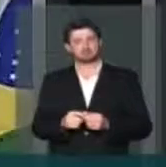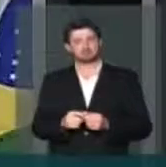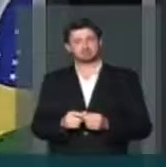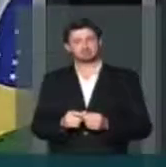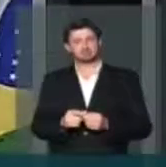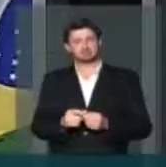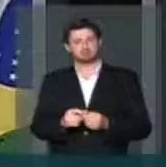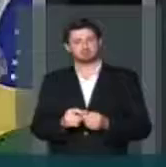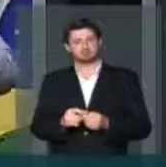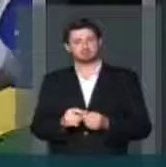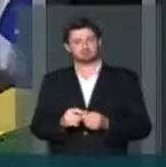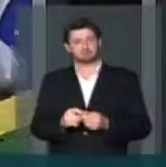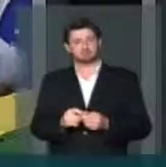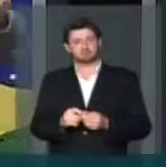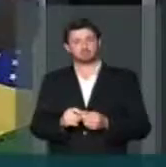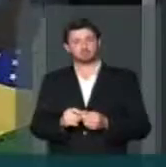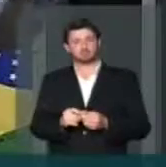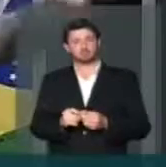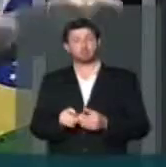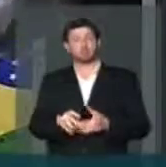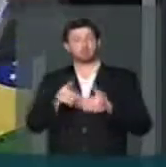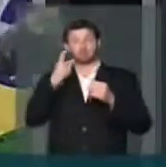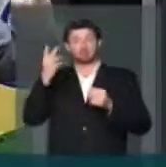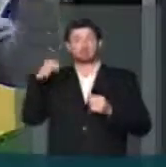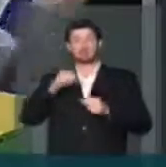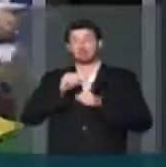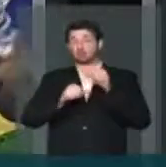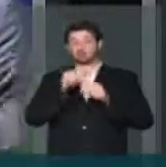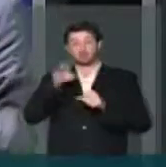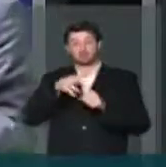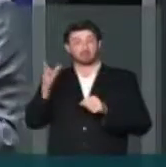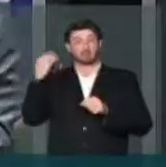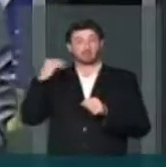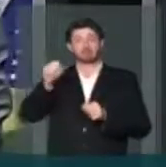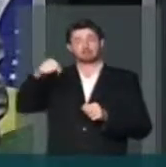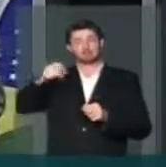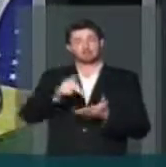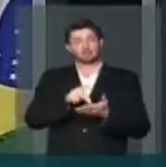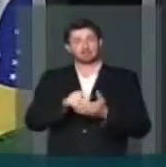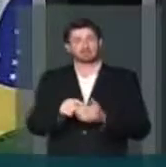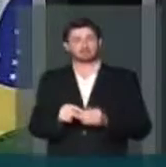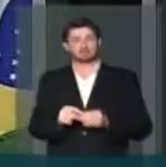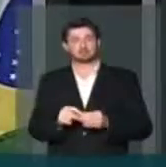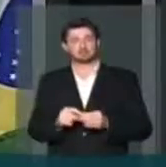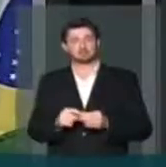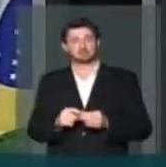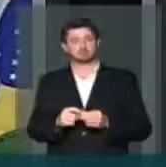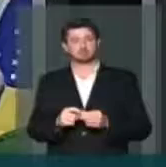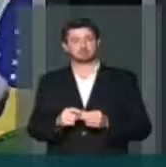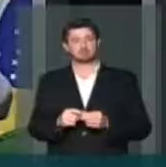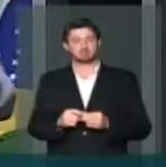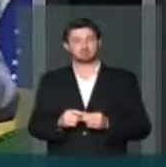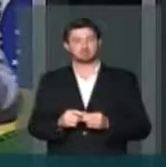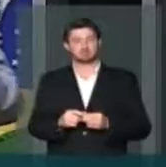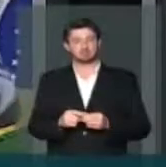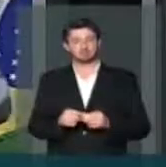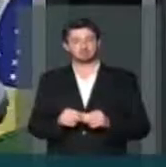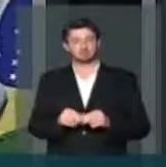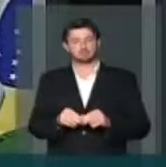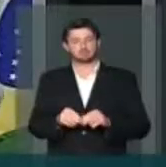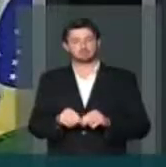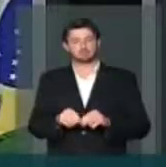É uma verdade o que o líder disse aqui, que não foi corrigida a tabela lá atrás. Nós confirmamos essa verdade.